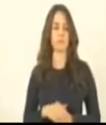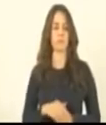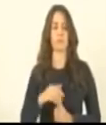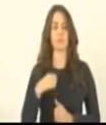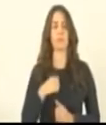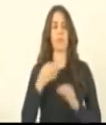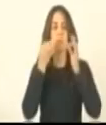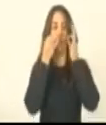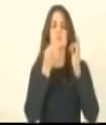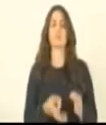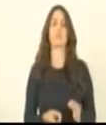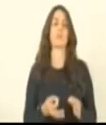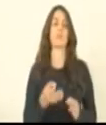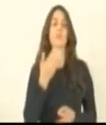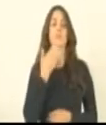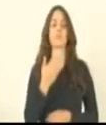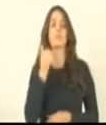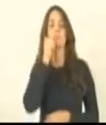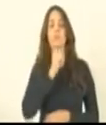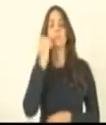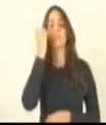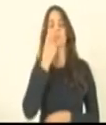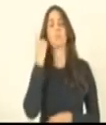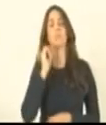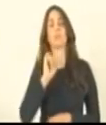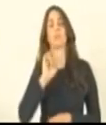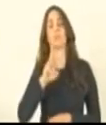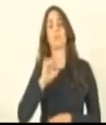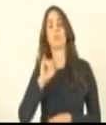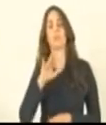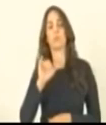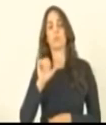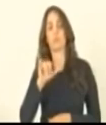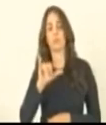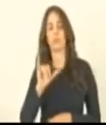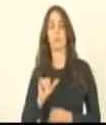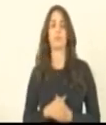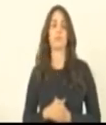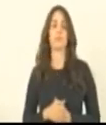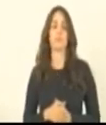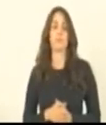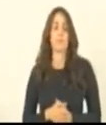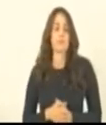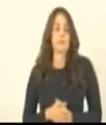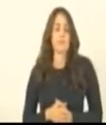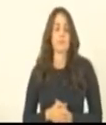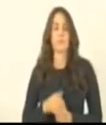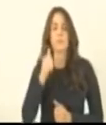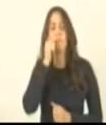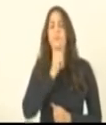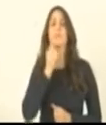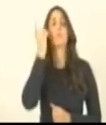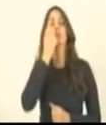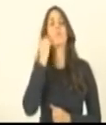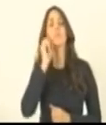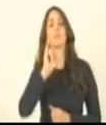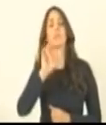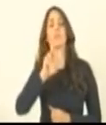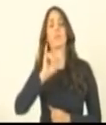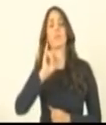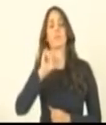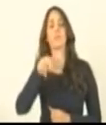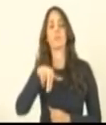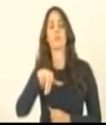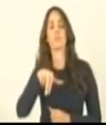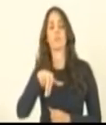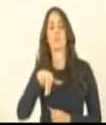com relação ao veto. Pela ordem, deputado. Pela ordem, deputado. Deputado Irine, só para fazer uma consideração com